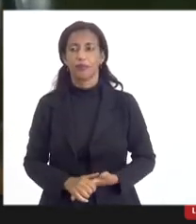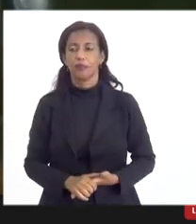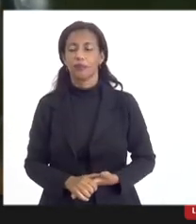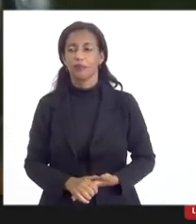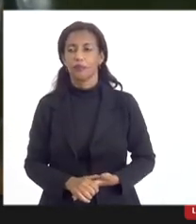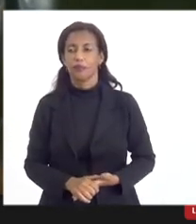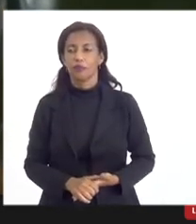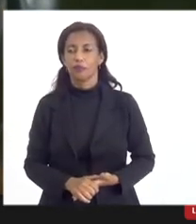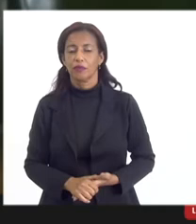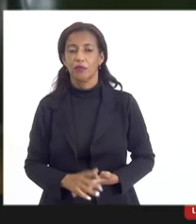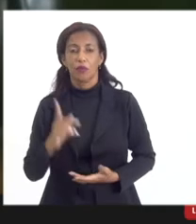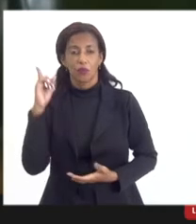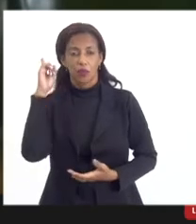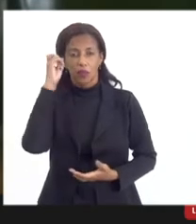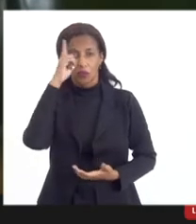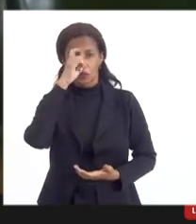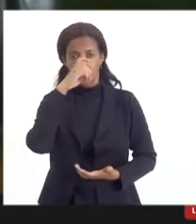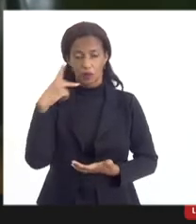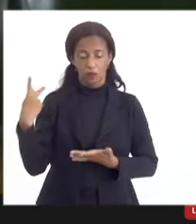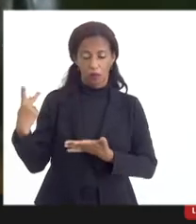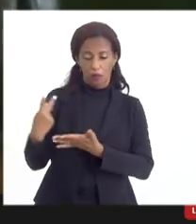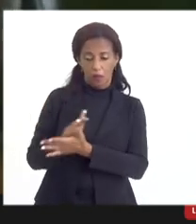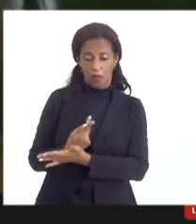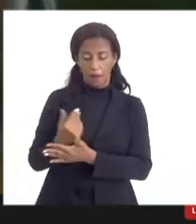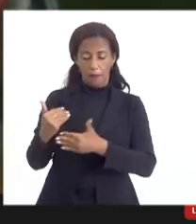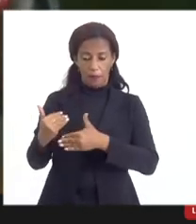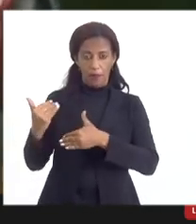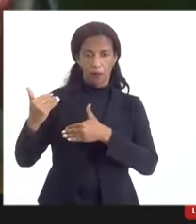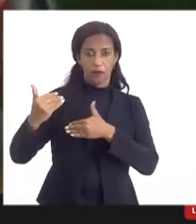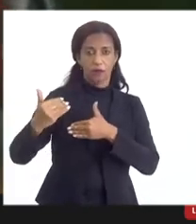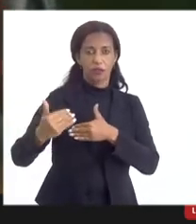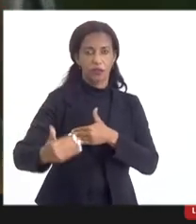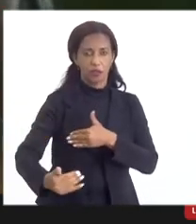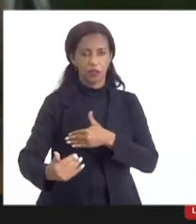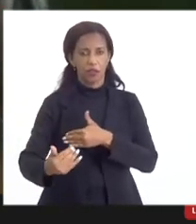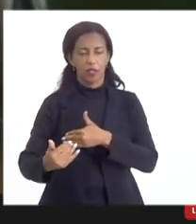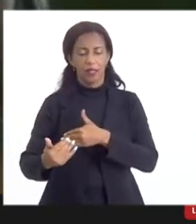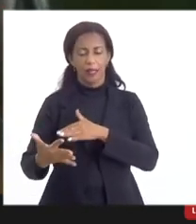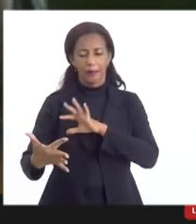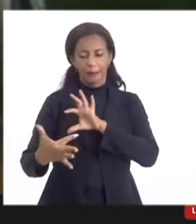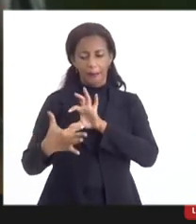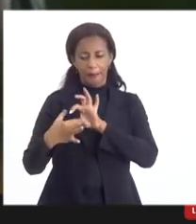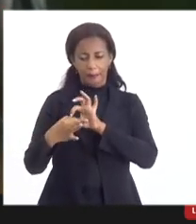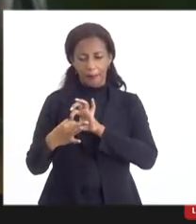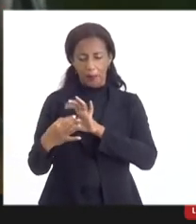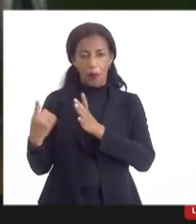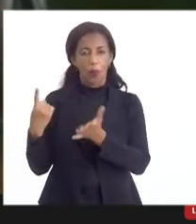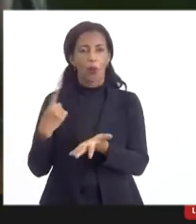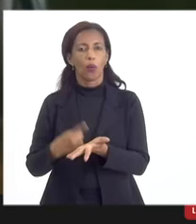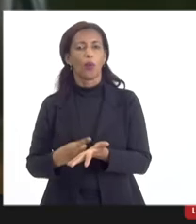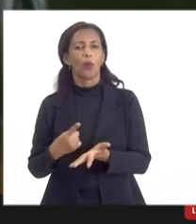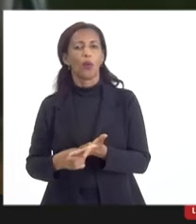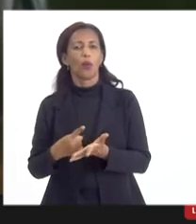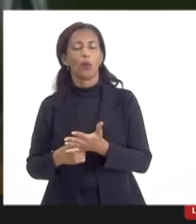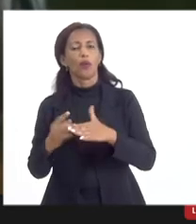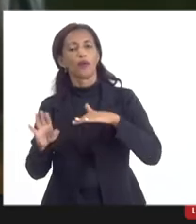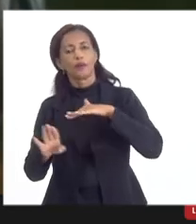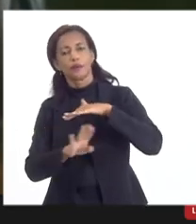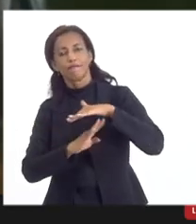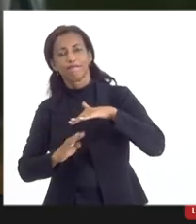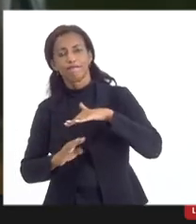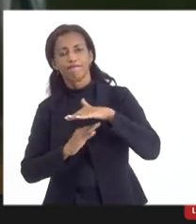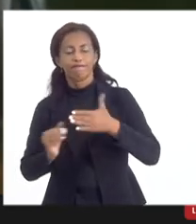o que era difícil mais adiante era amarrar o compromisso da empresa